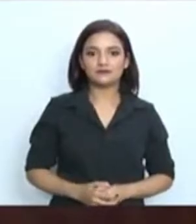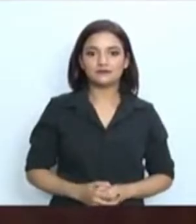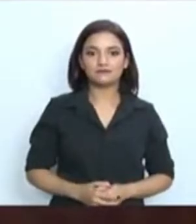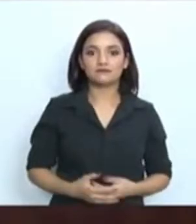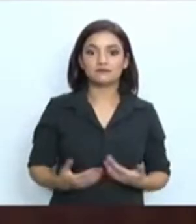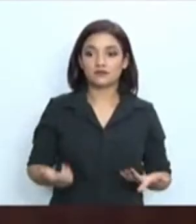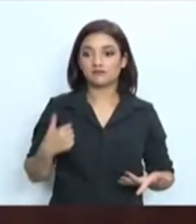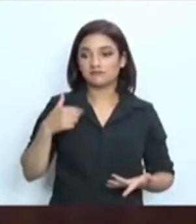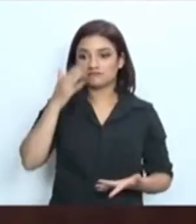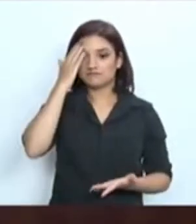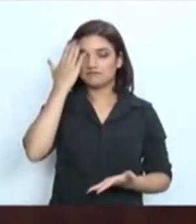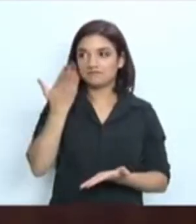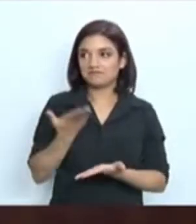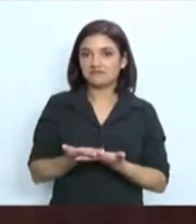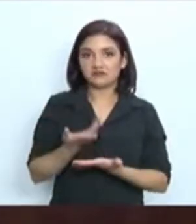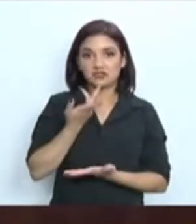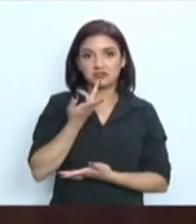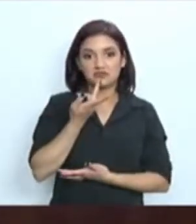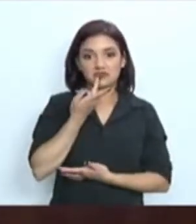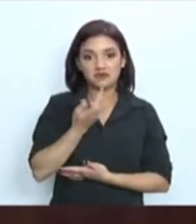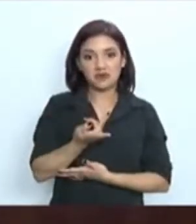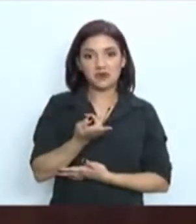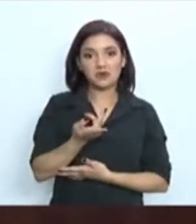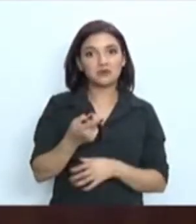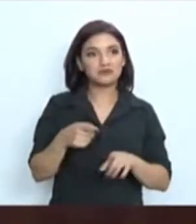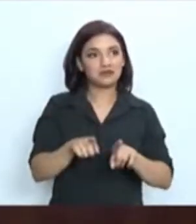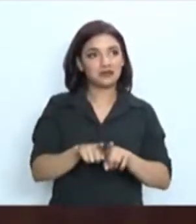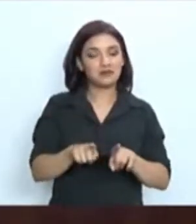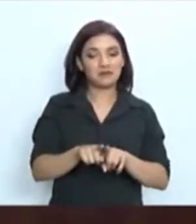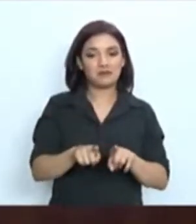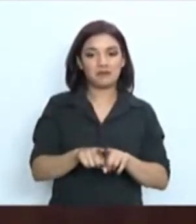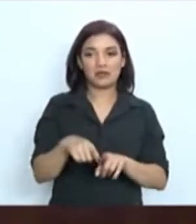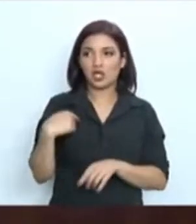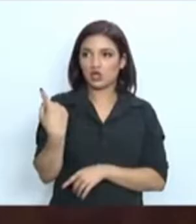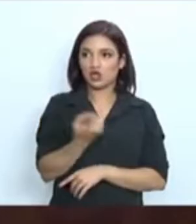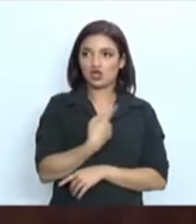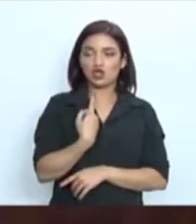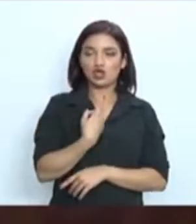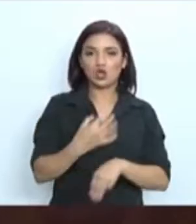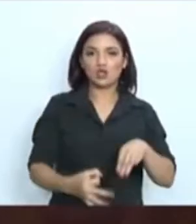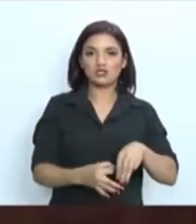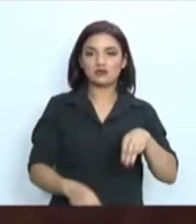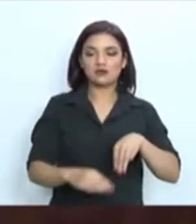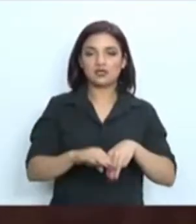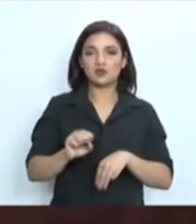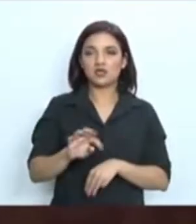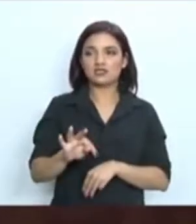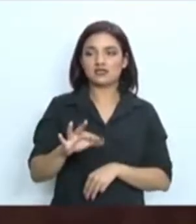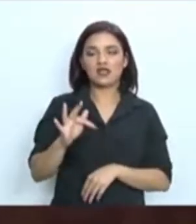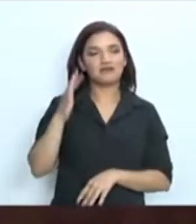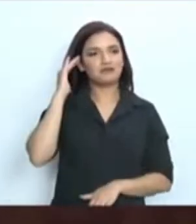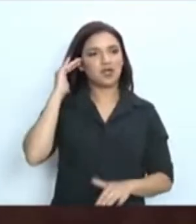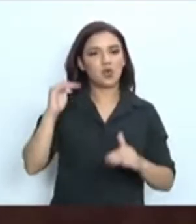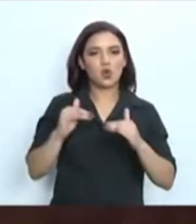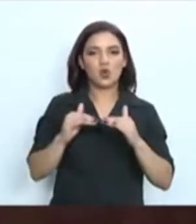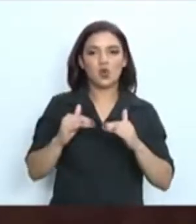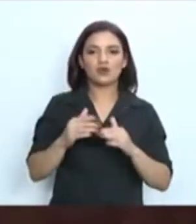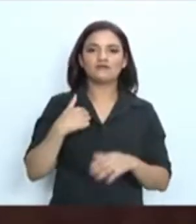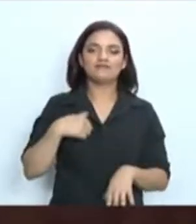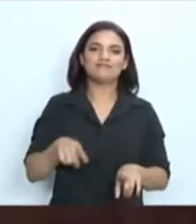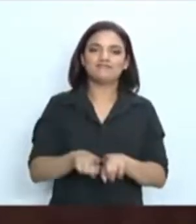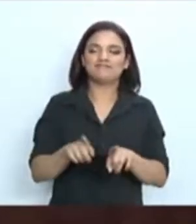que as palavras de vossa excelência são também as palavras de todos nós. Também esta presidência se